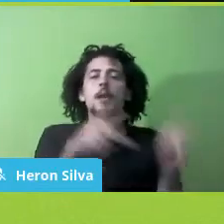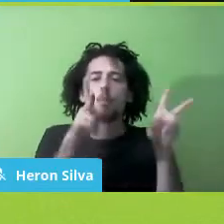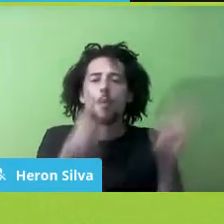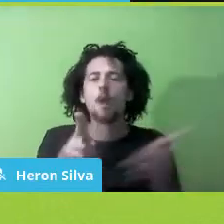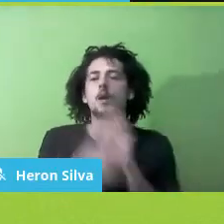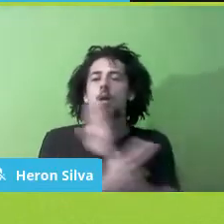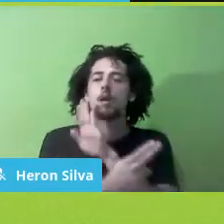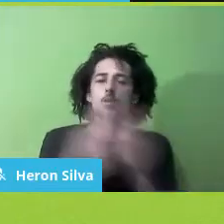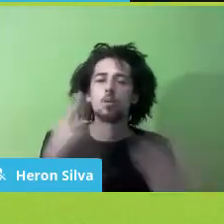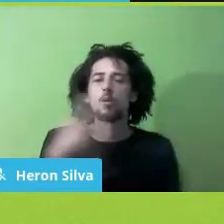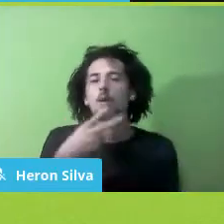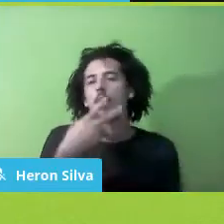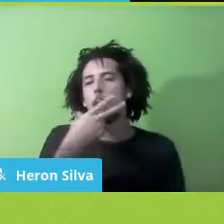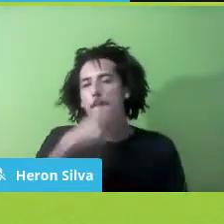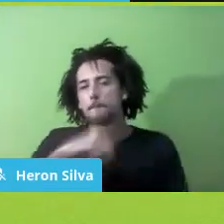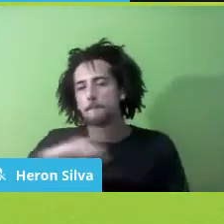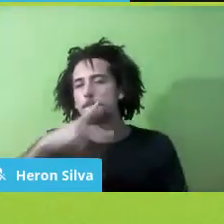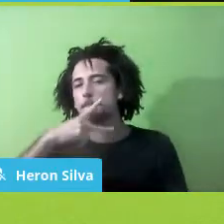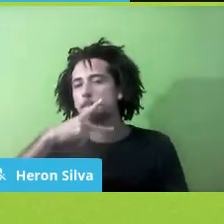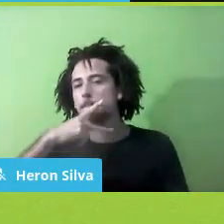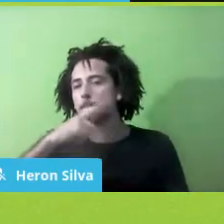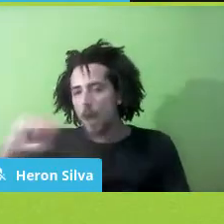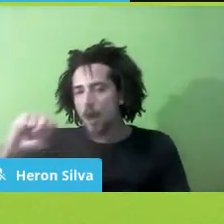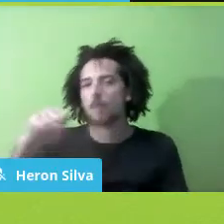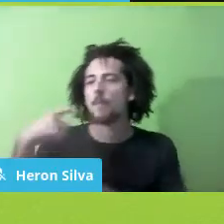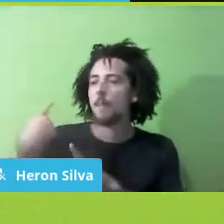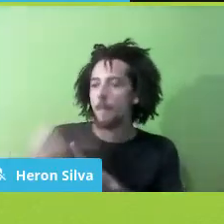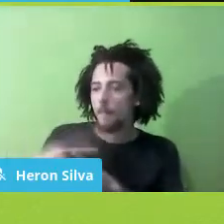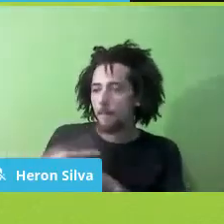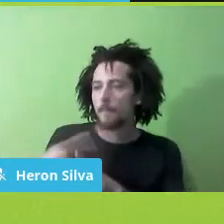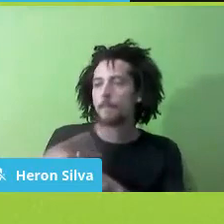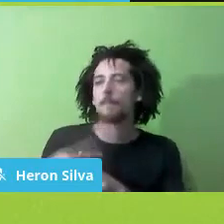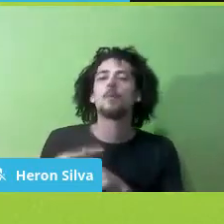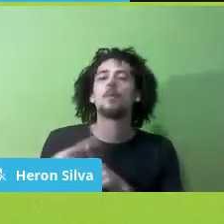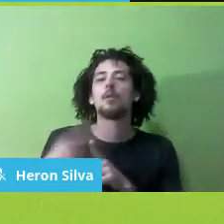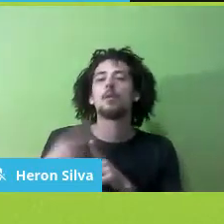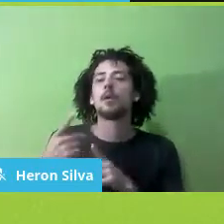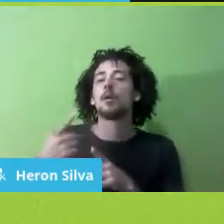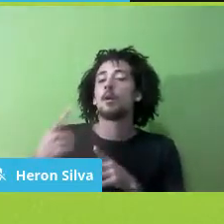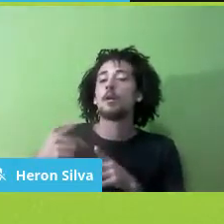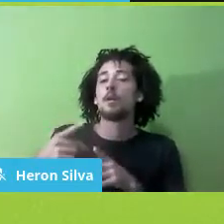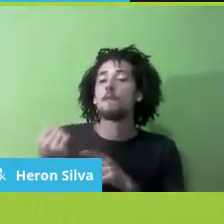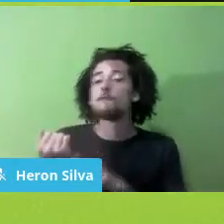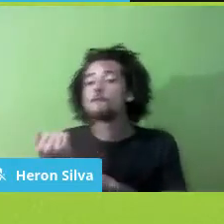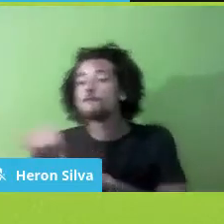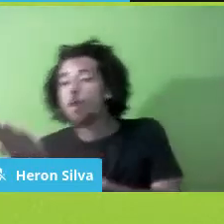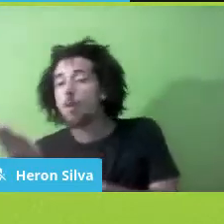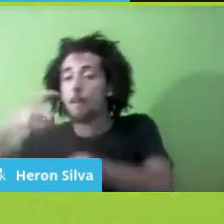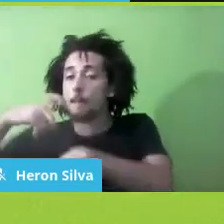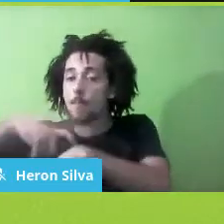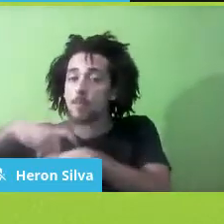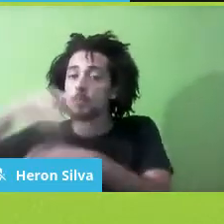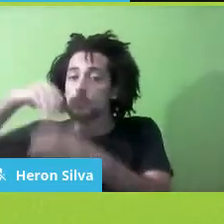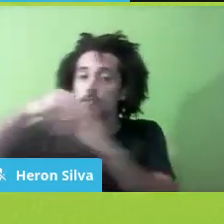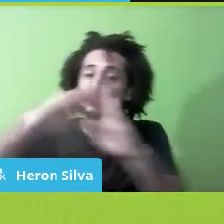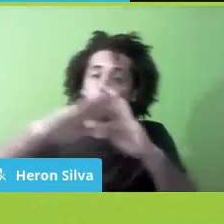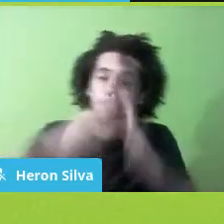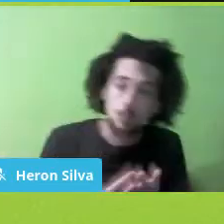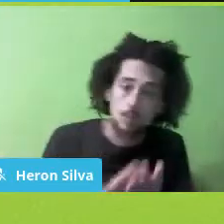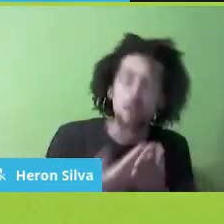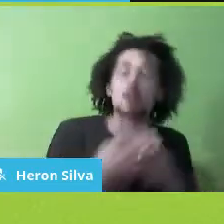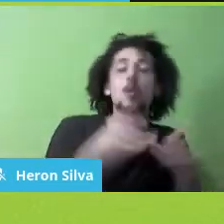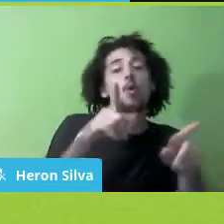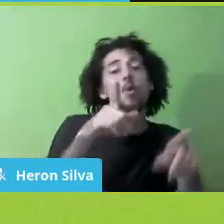momentos na escola e você tem momentos fora da escola, né, porque uma coisa alimenta a outra.